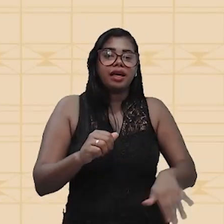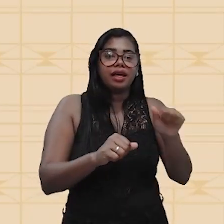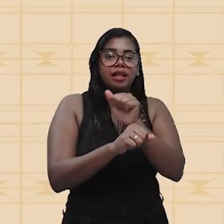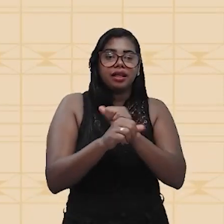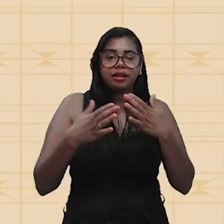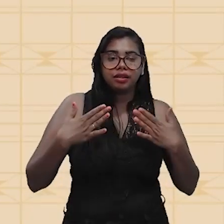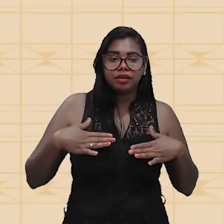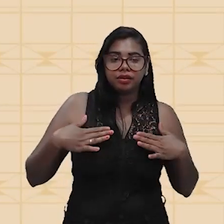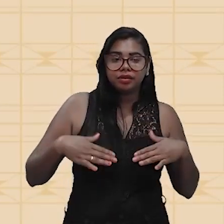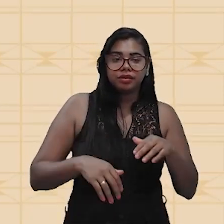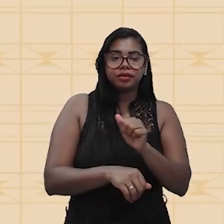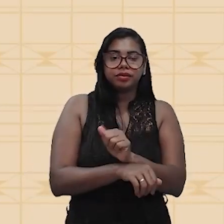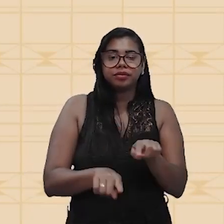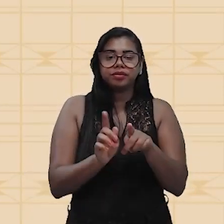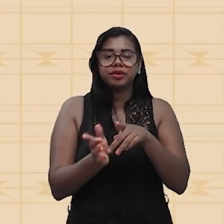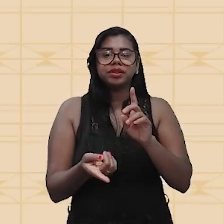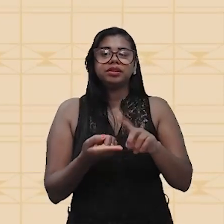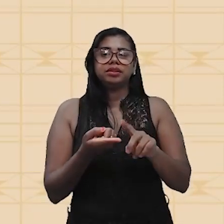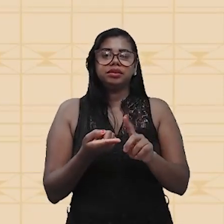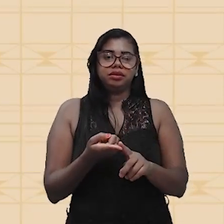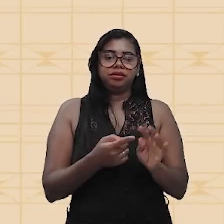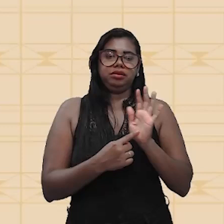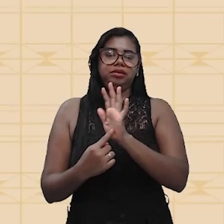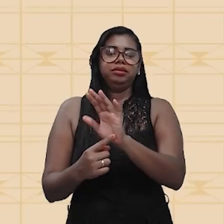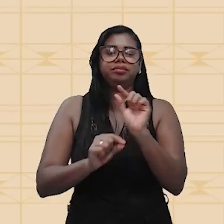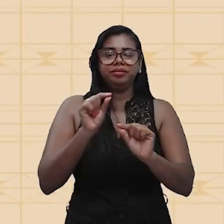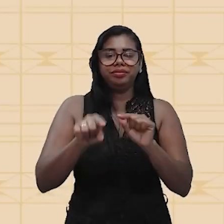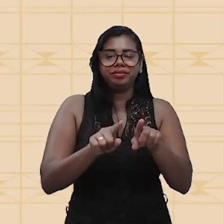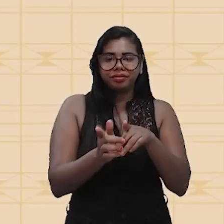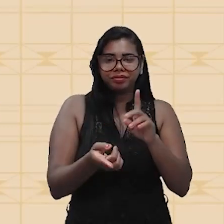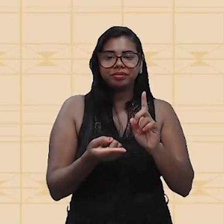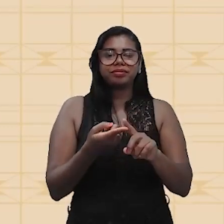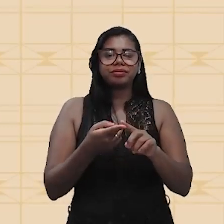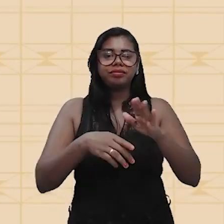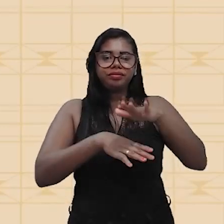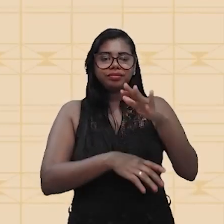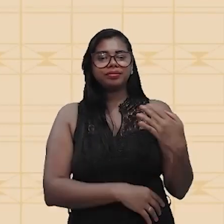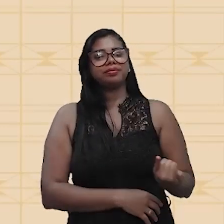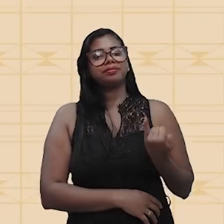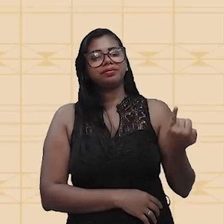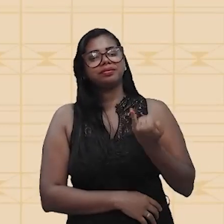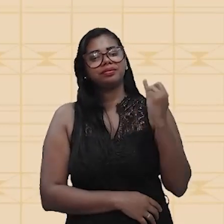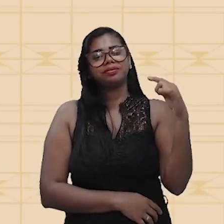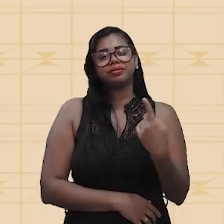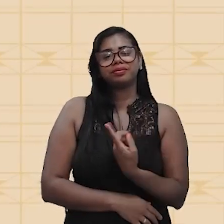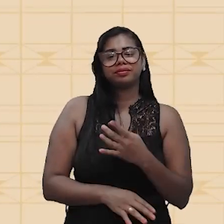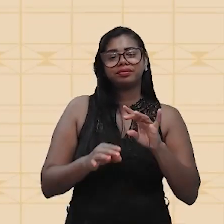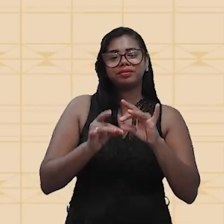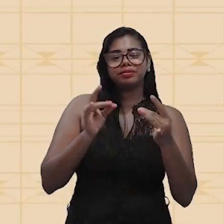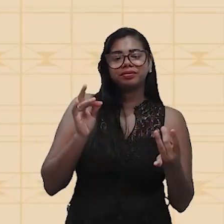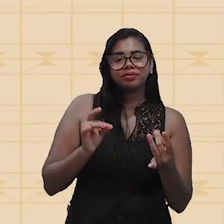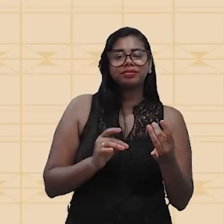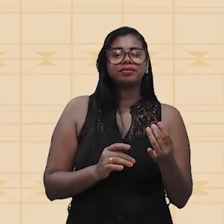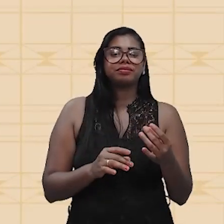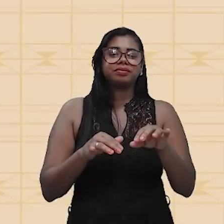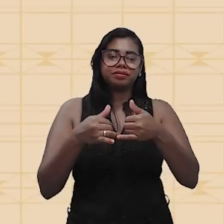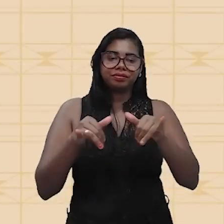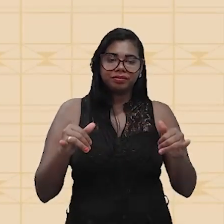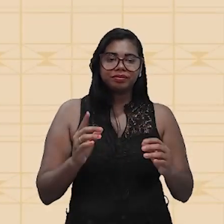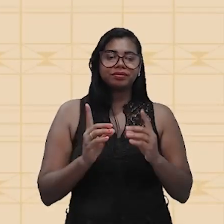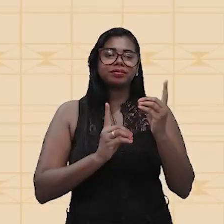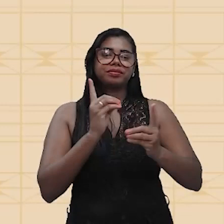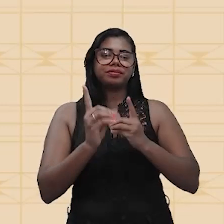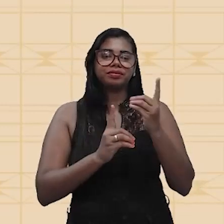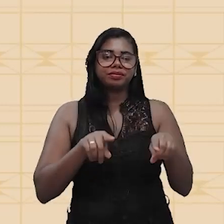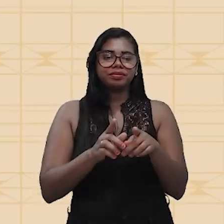preparo Enem, ele tem que determinar aqueles conteúdos mais importantes, nós destacamos apenas a eletrodinâmica. Então,